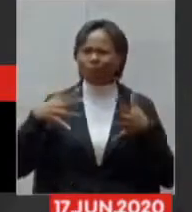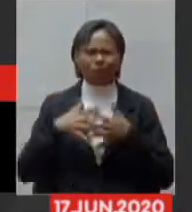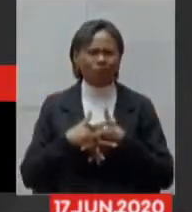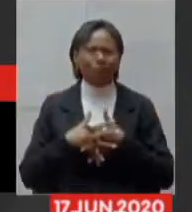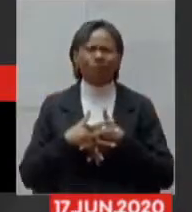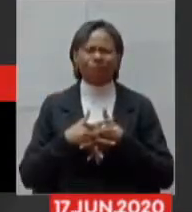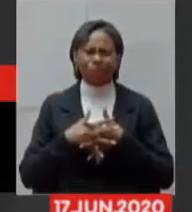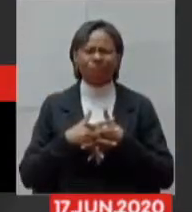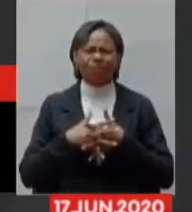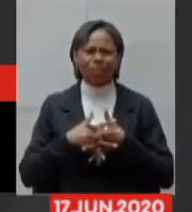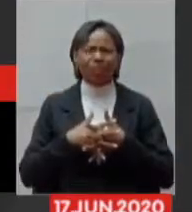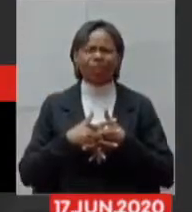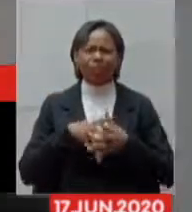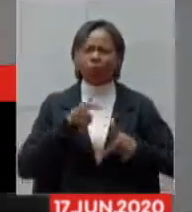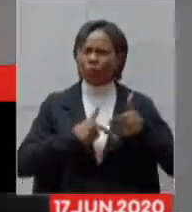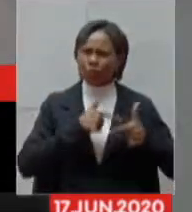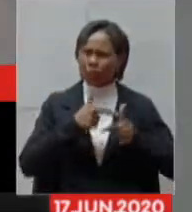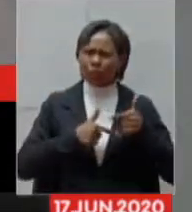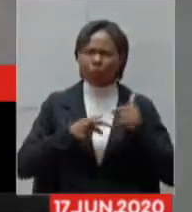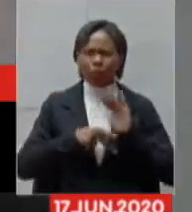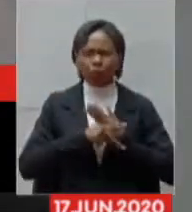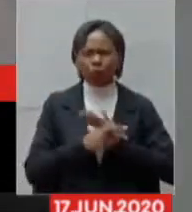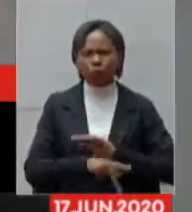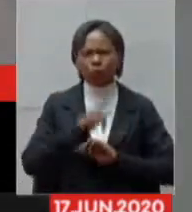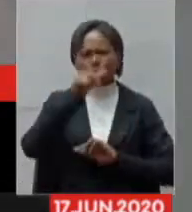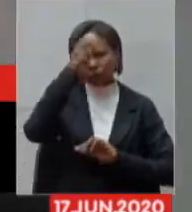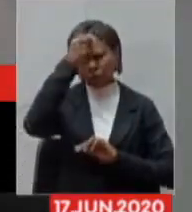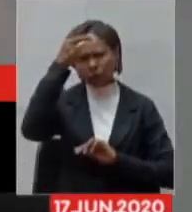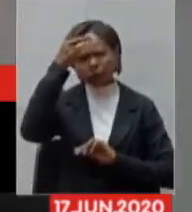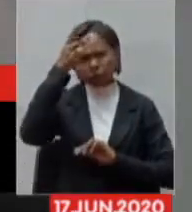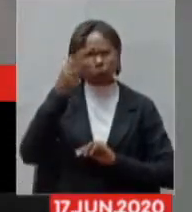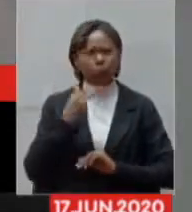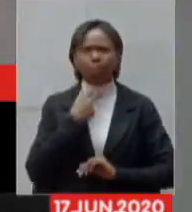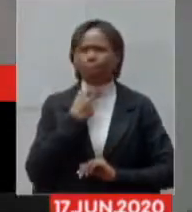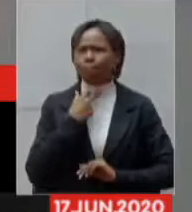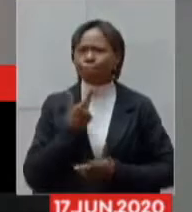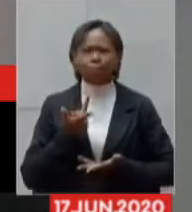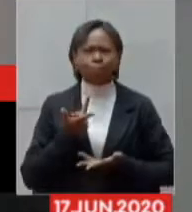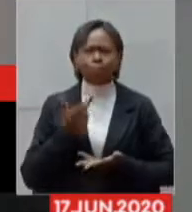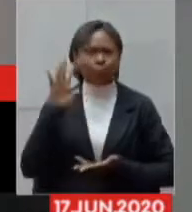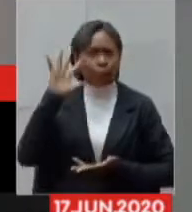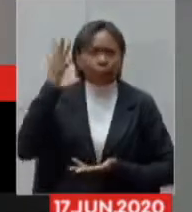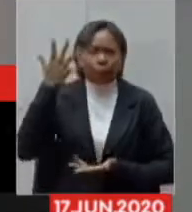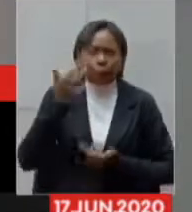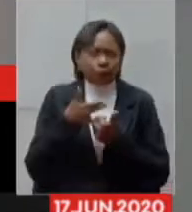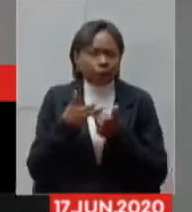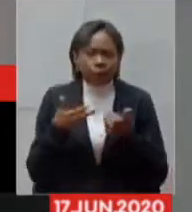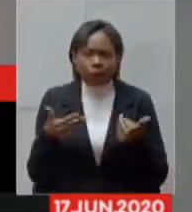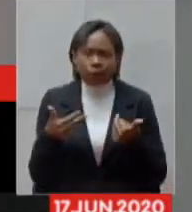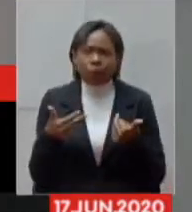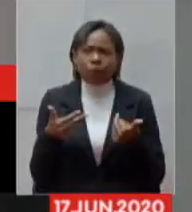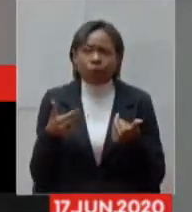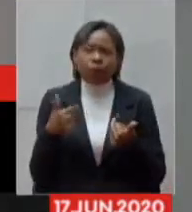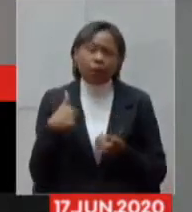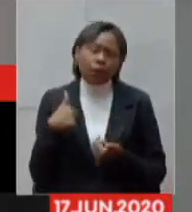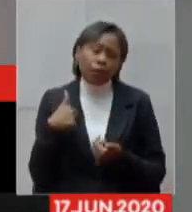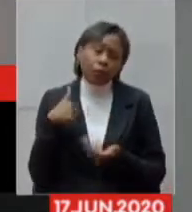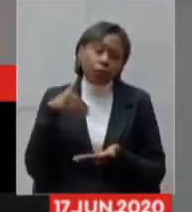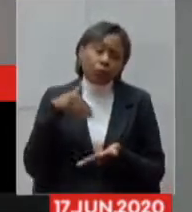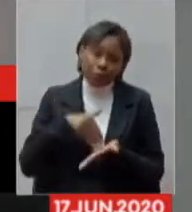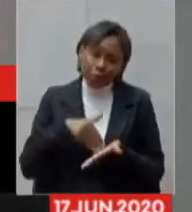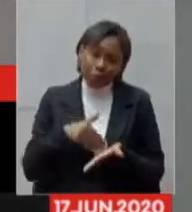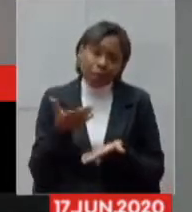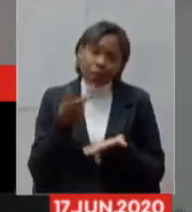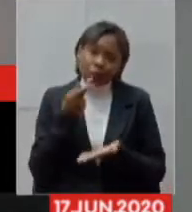prerrogativa de prefeitos que podemos tomar medidas e queria que presidente indo para o final dizer que nós somos